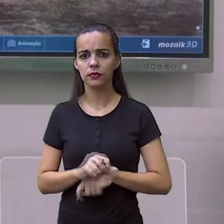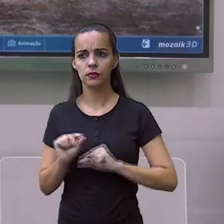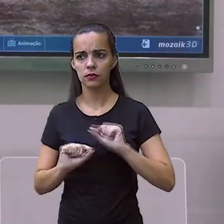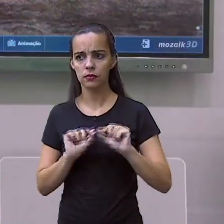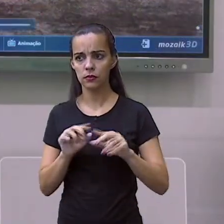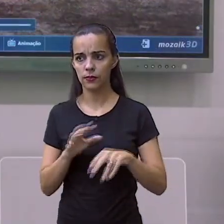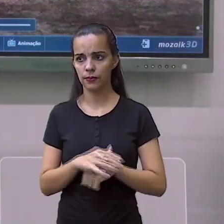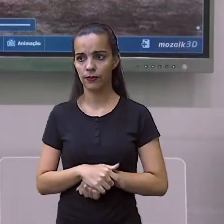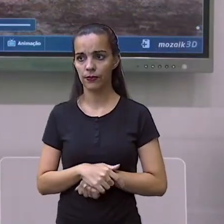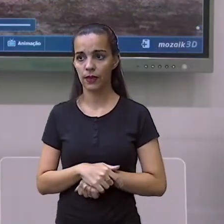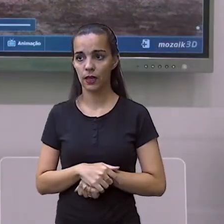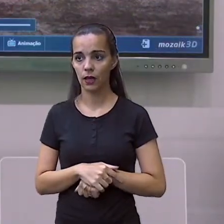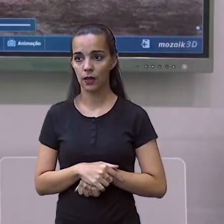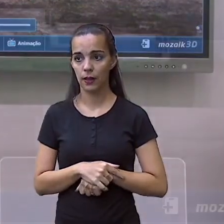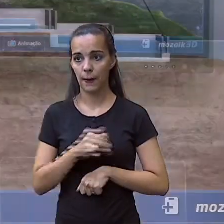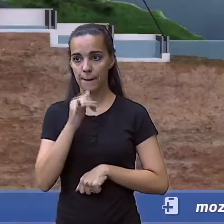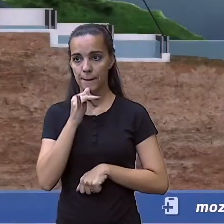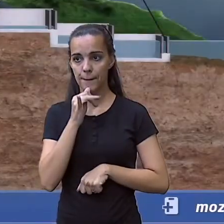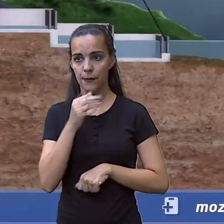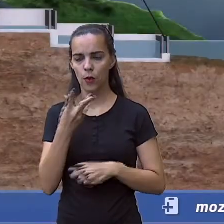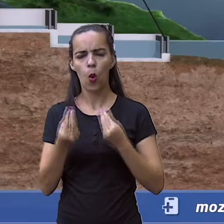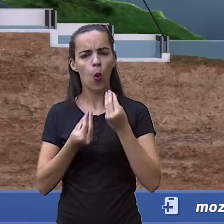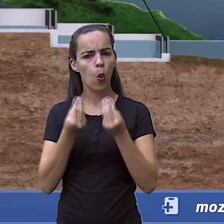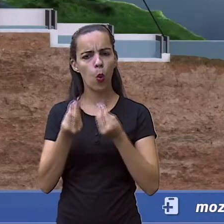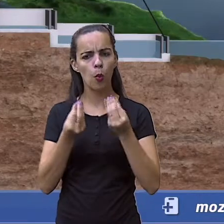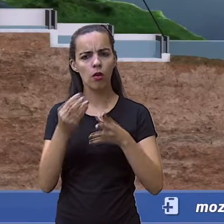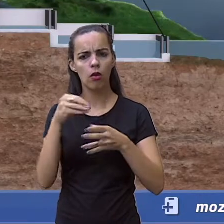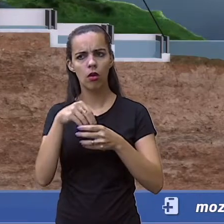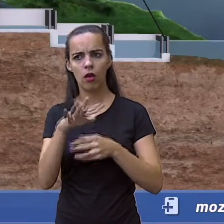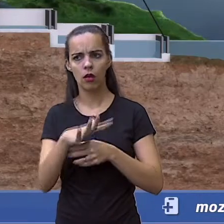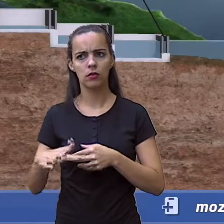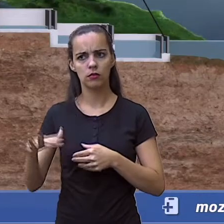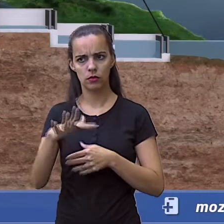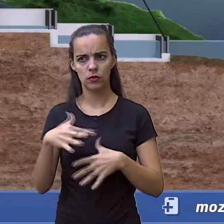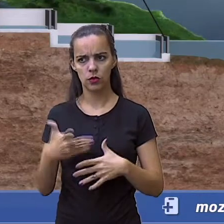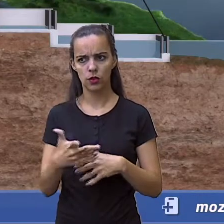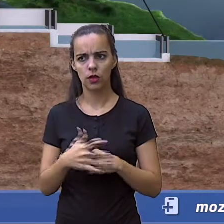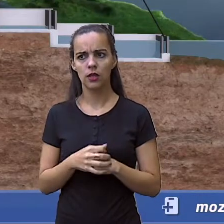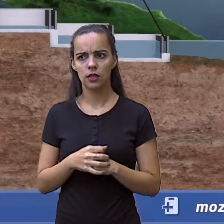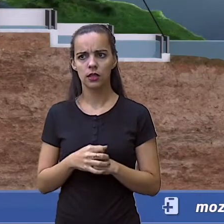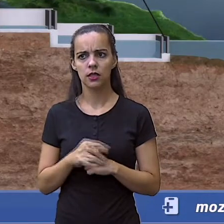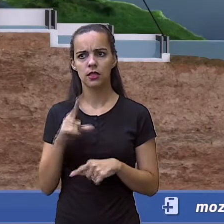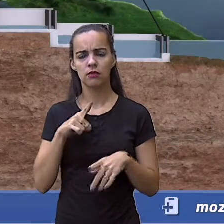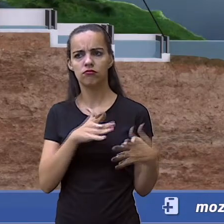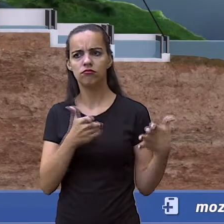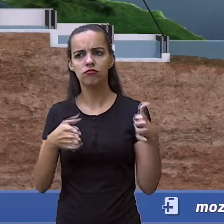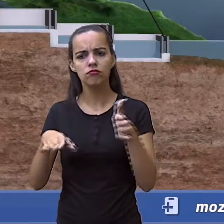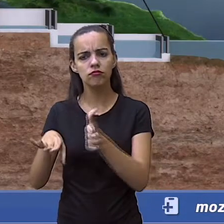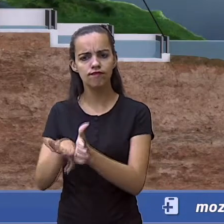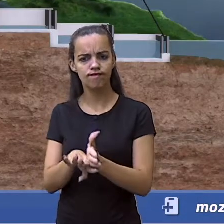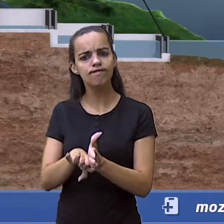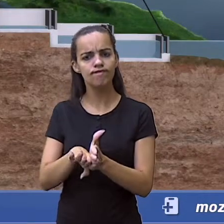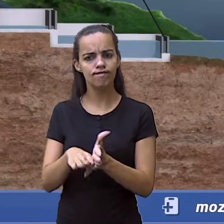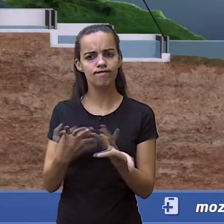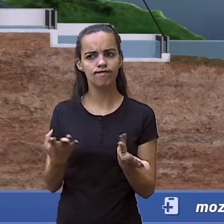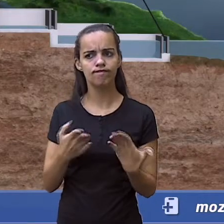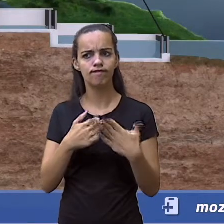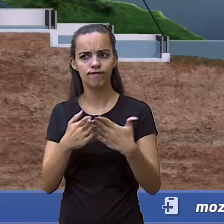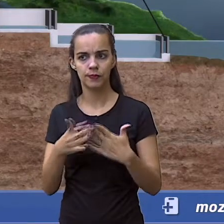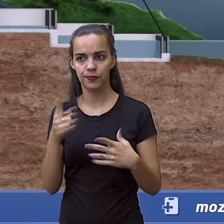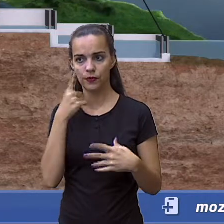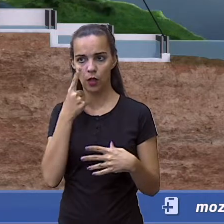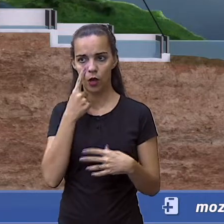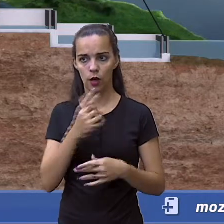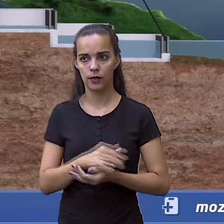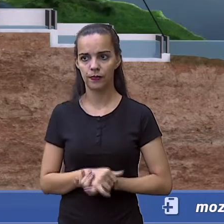como que funciona o funcionamento dessas eclusas. Olhem